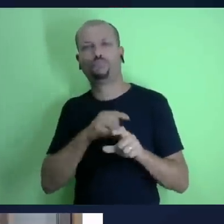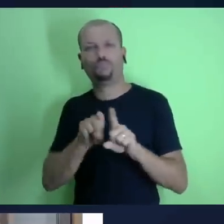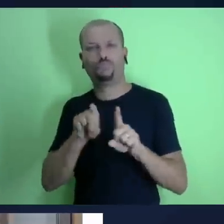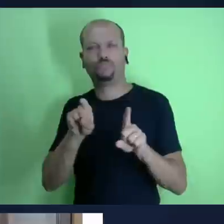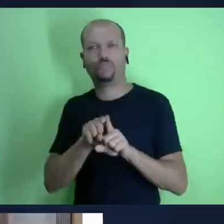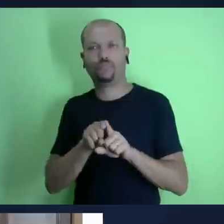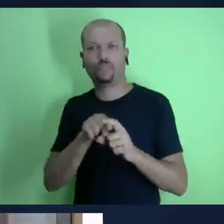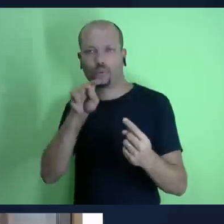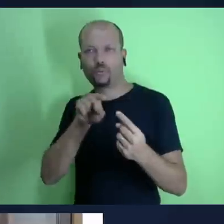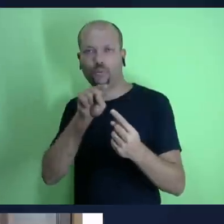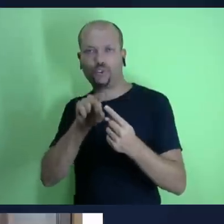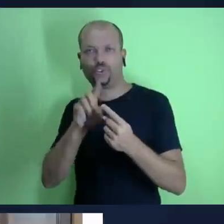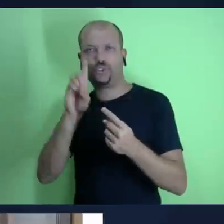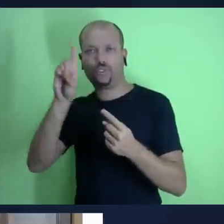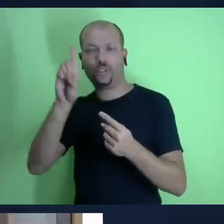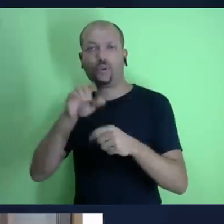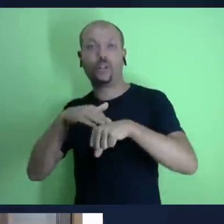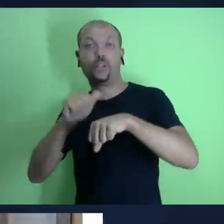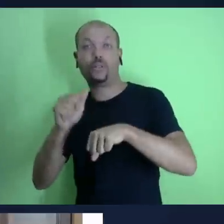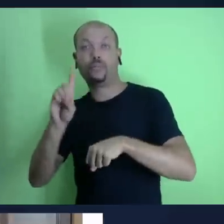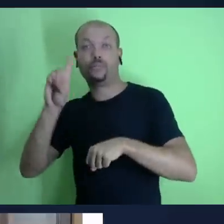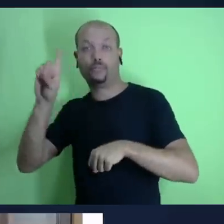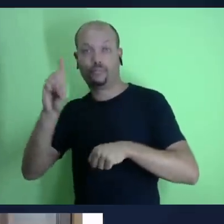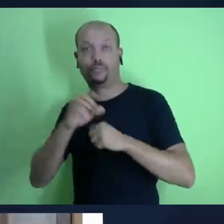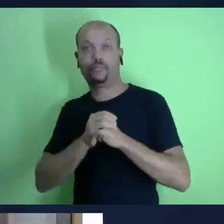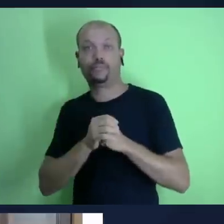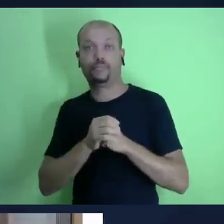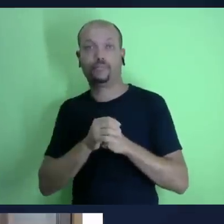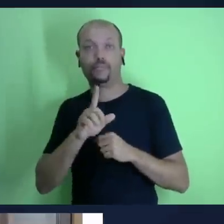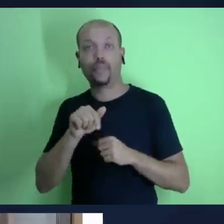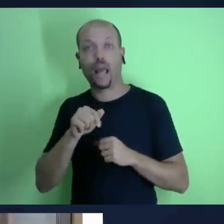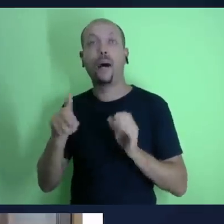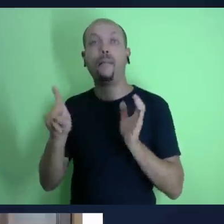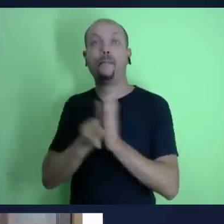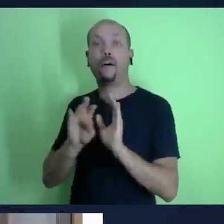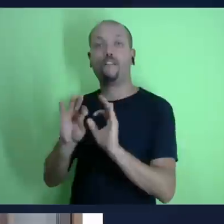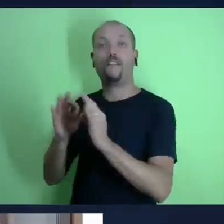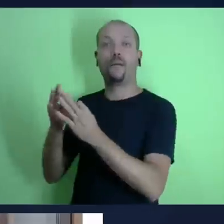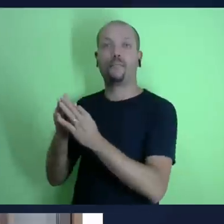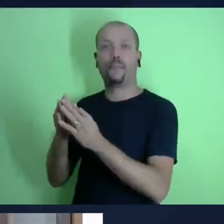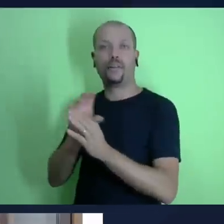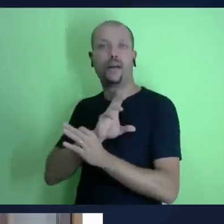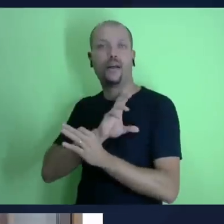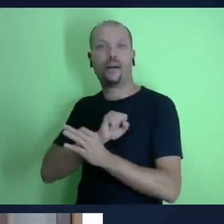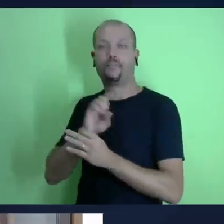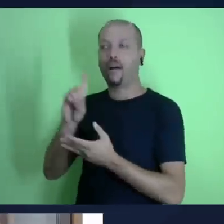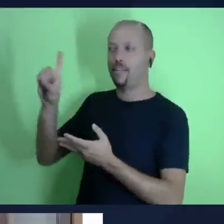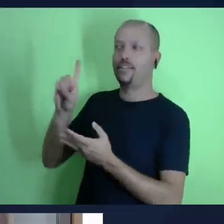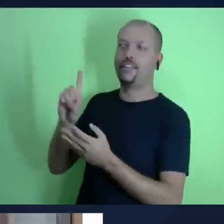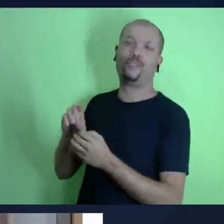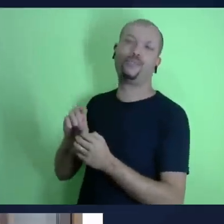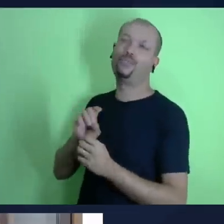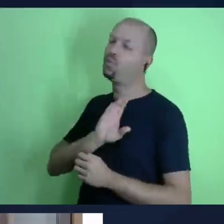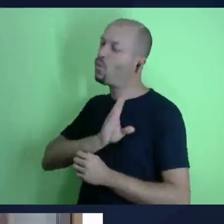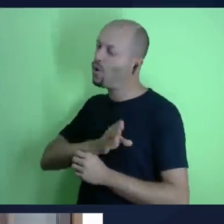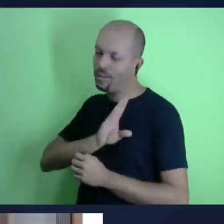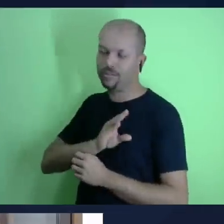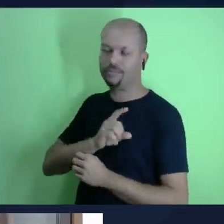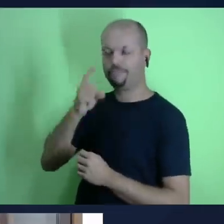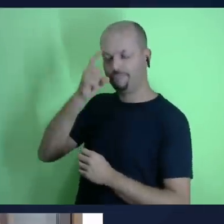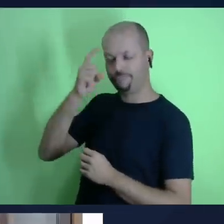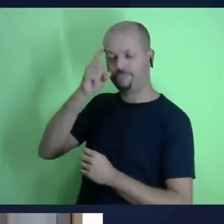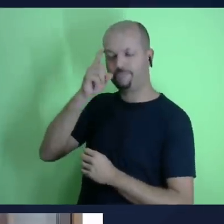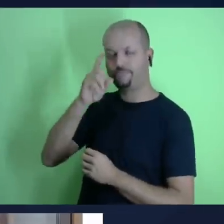então é é muito importante em primeiro lugar a gente procurar conhecer